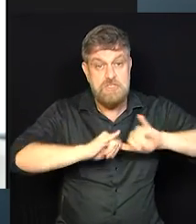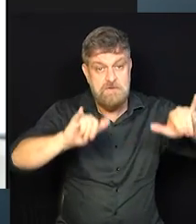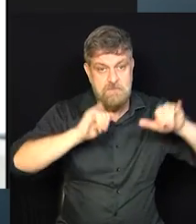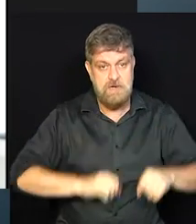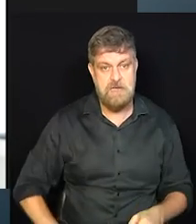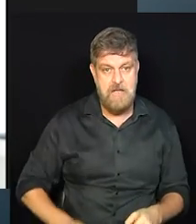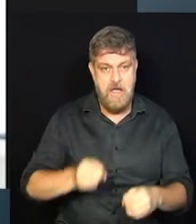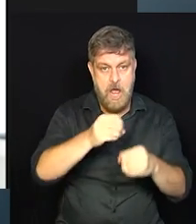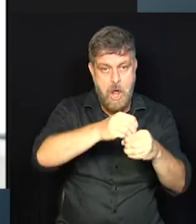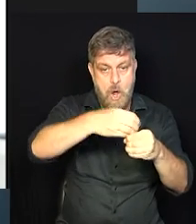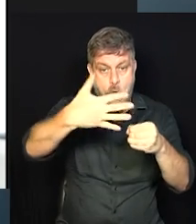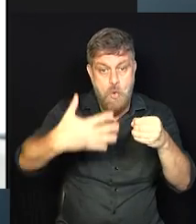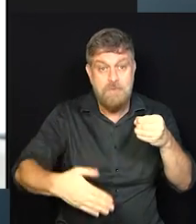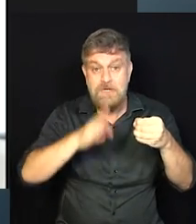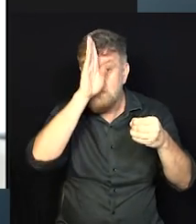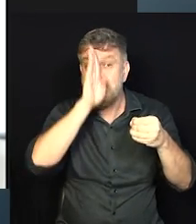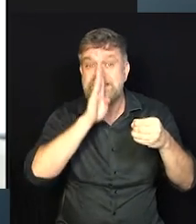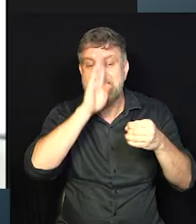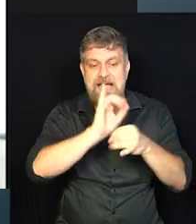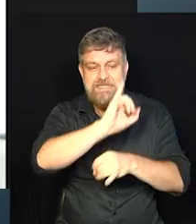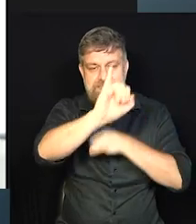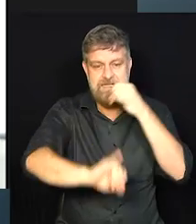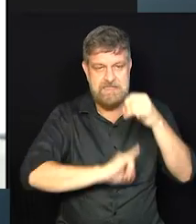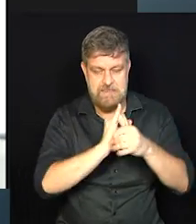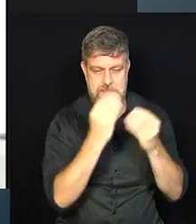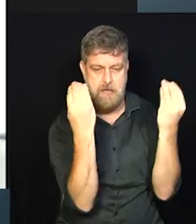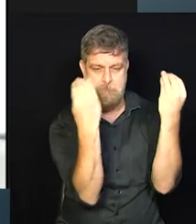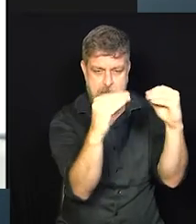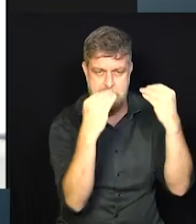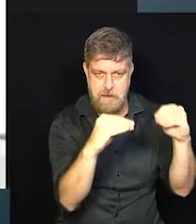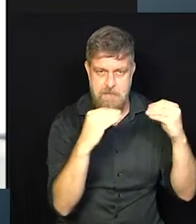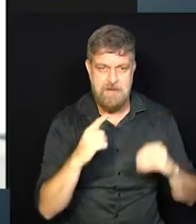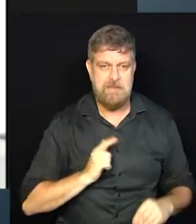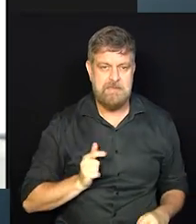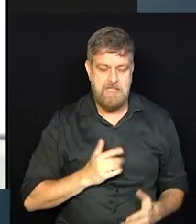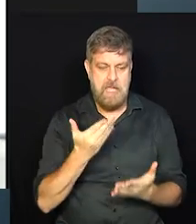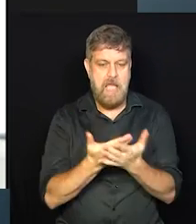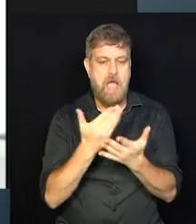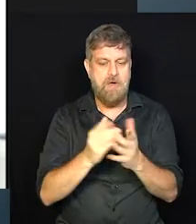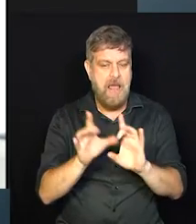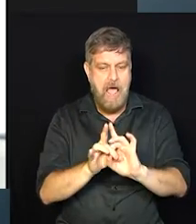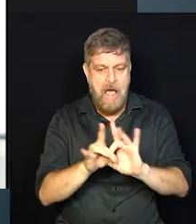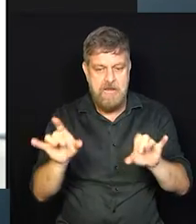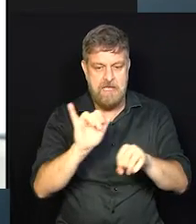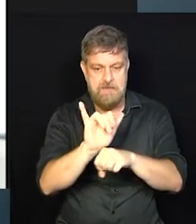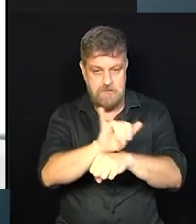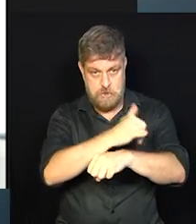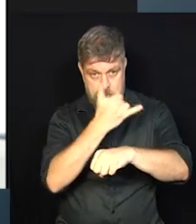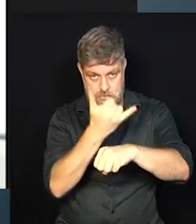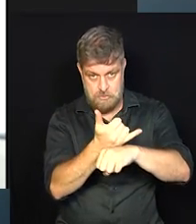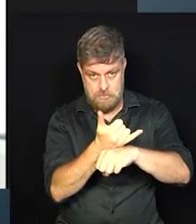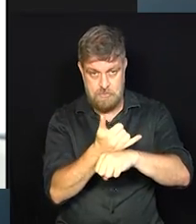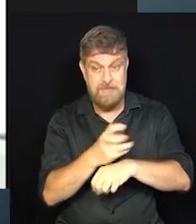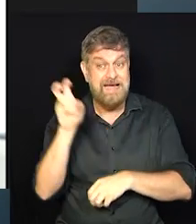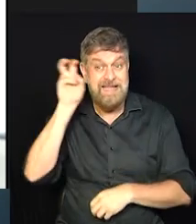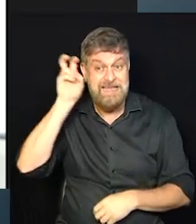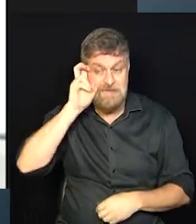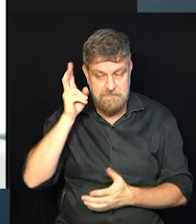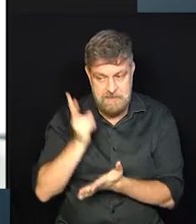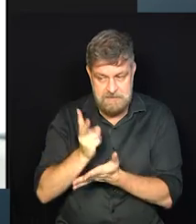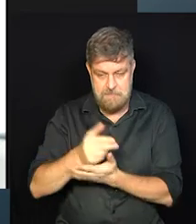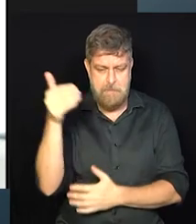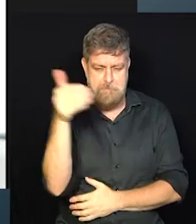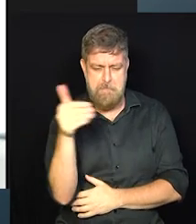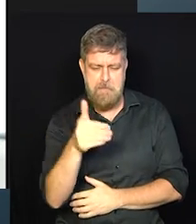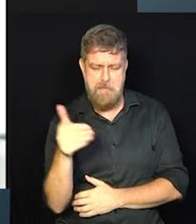de conteúdo gratuito nas nossas redes sociais. A gente faz aula aberta, por exemplo, no YouTube toda quinta-feira, hoje inclusive tem,